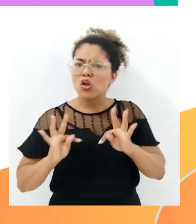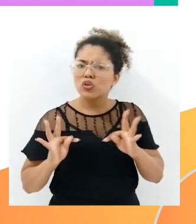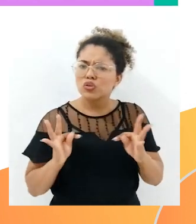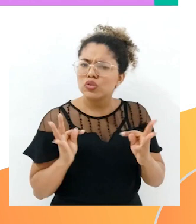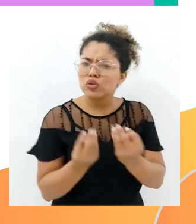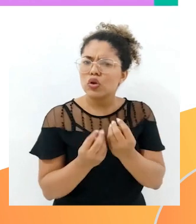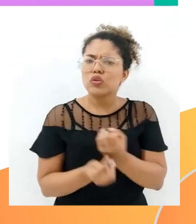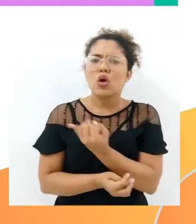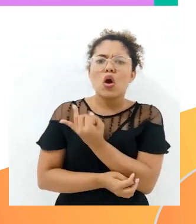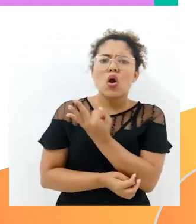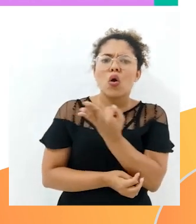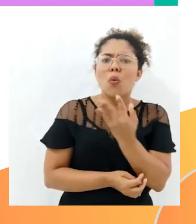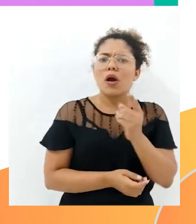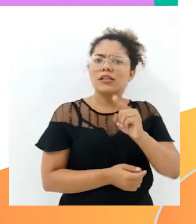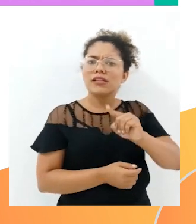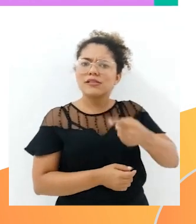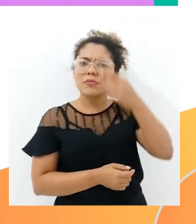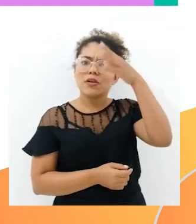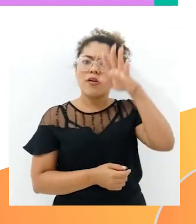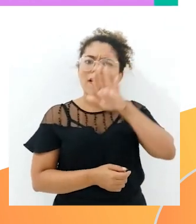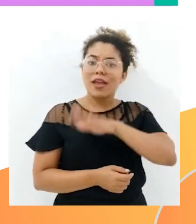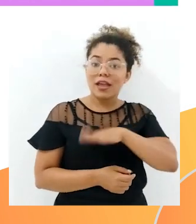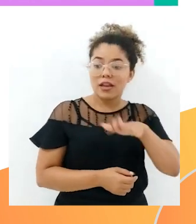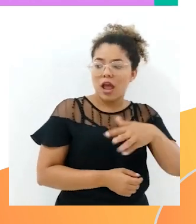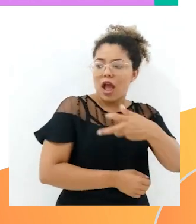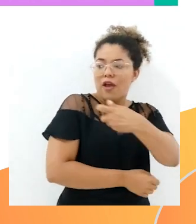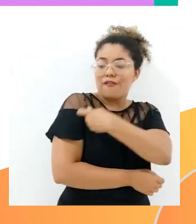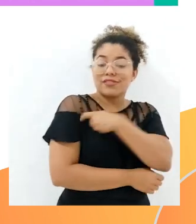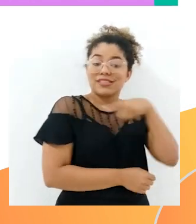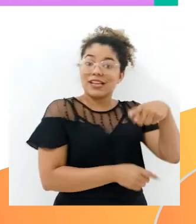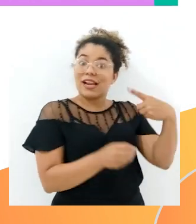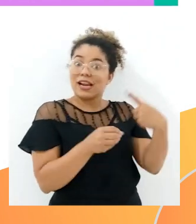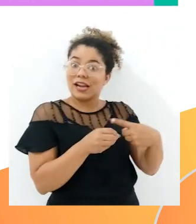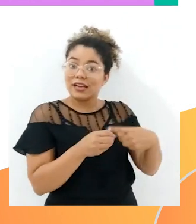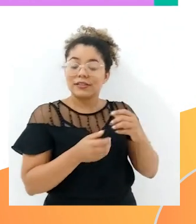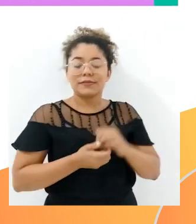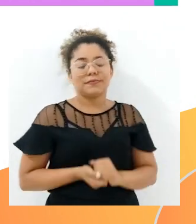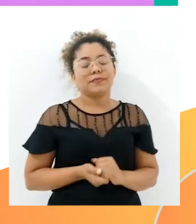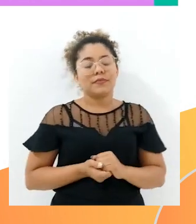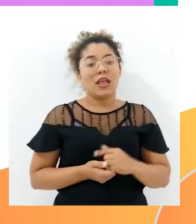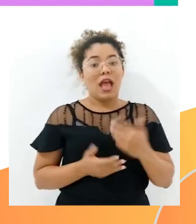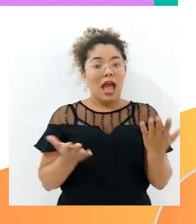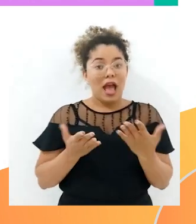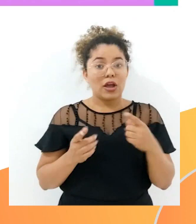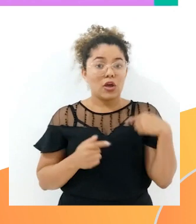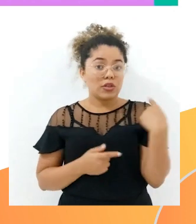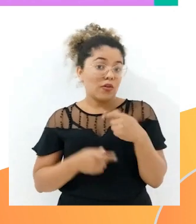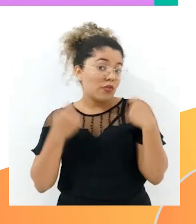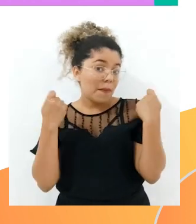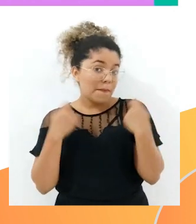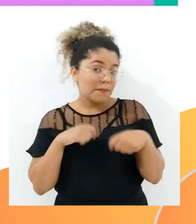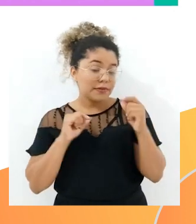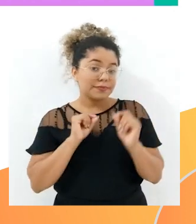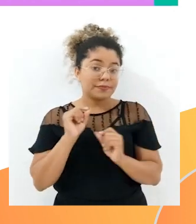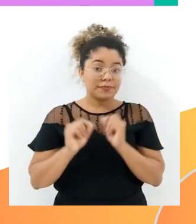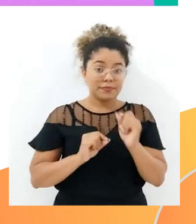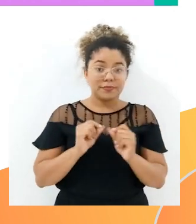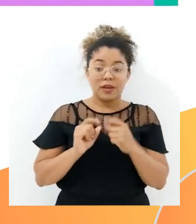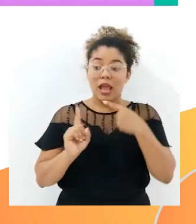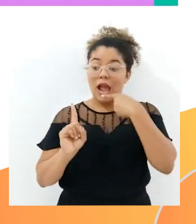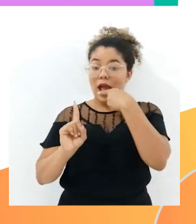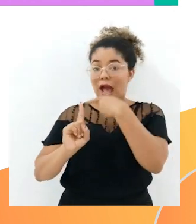quantas mil crianças foram vacinadas nesse município? Então, aqui nós vamos precisar da